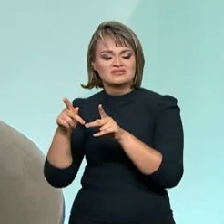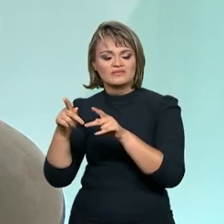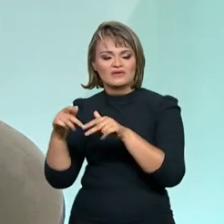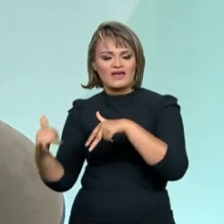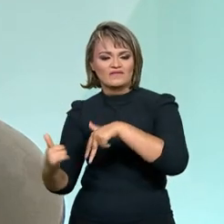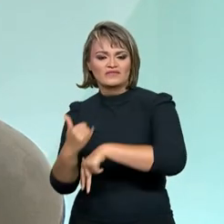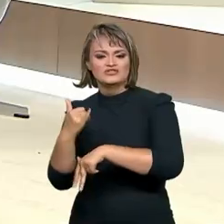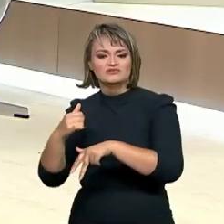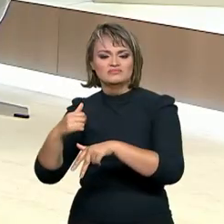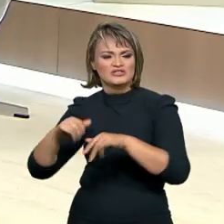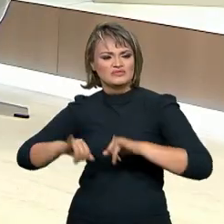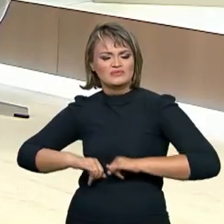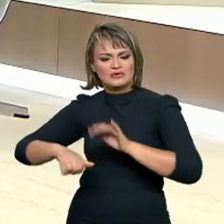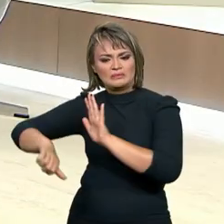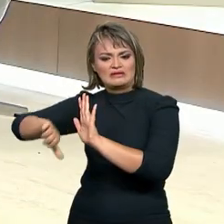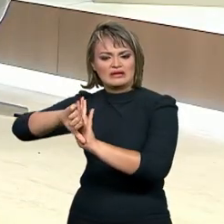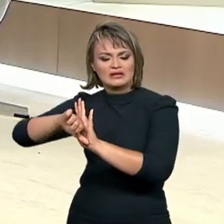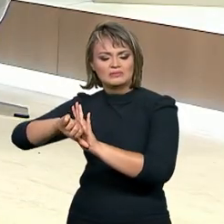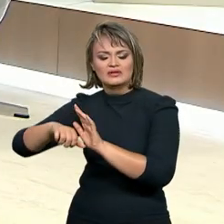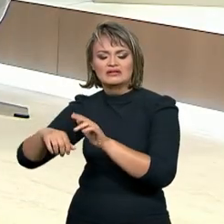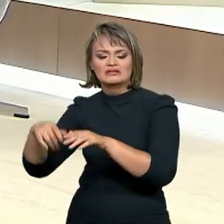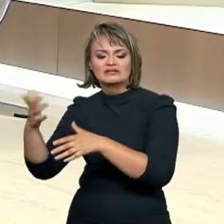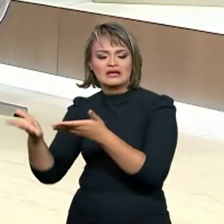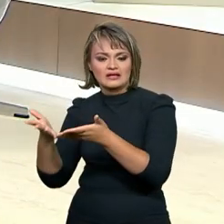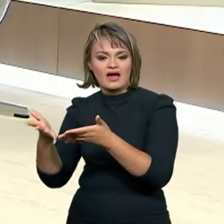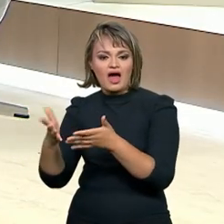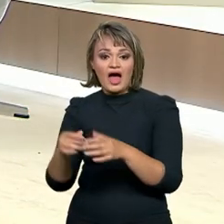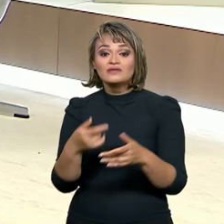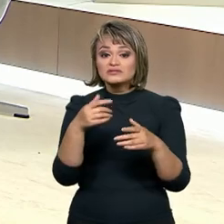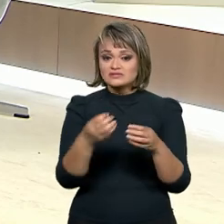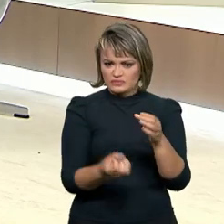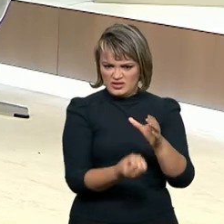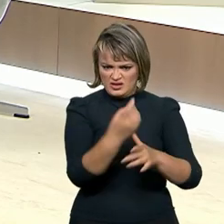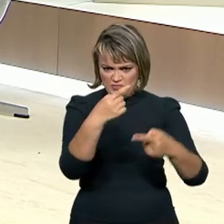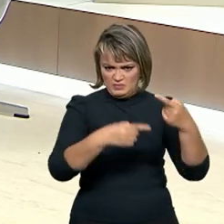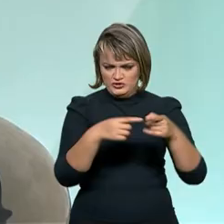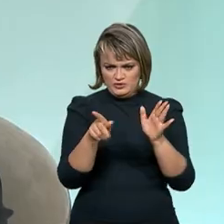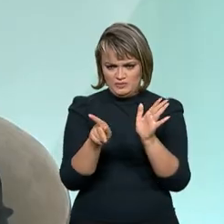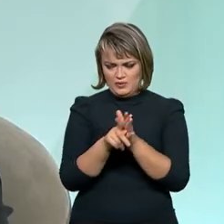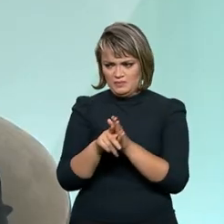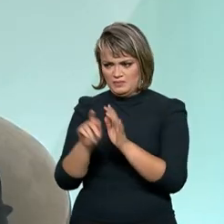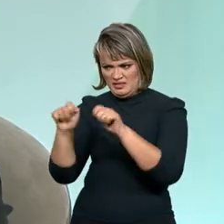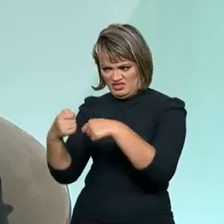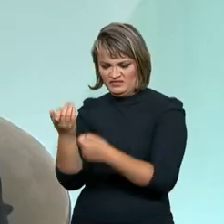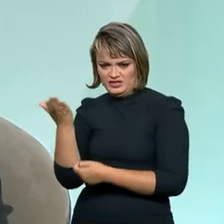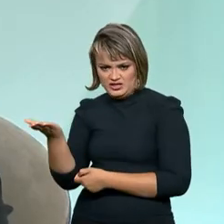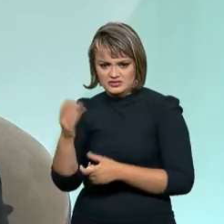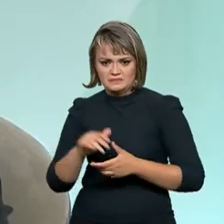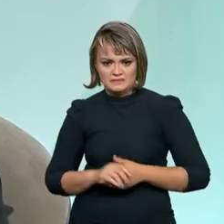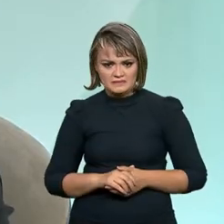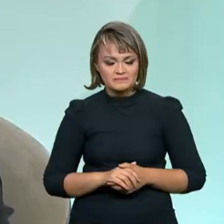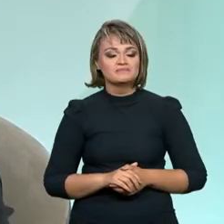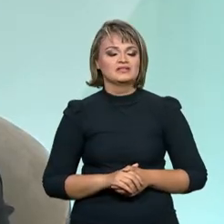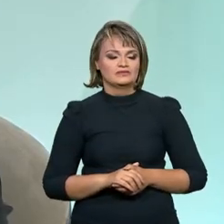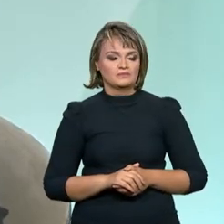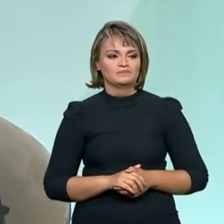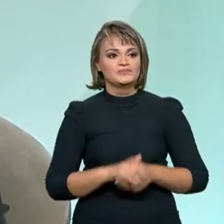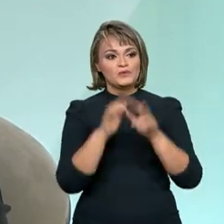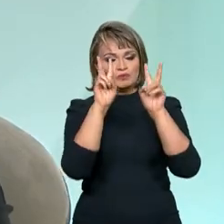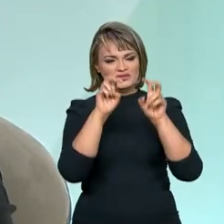Vocês estão fazendo a elaboração de uma política específica para isso? A pauta de direitos humanos,